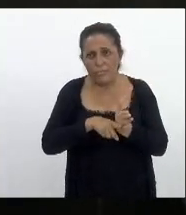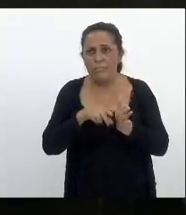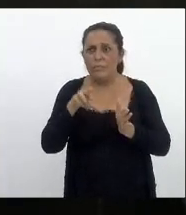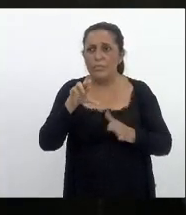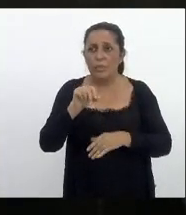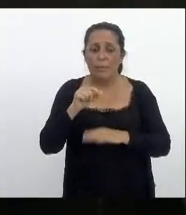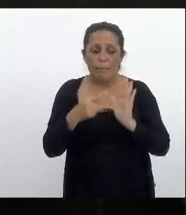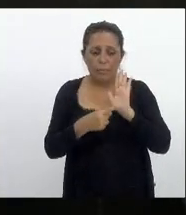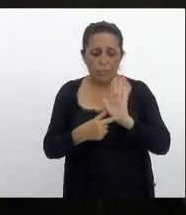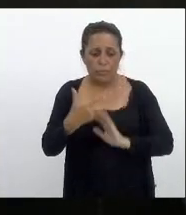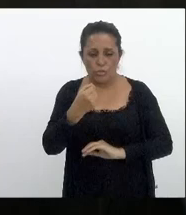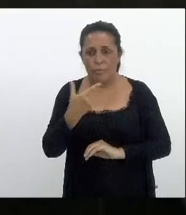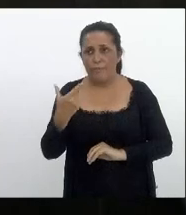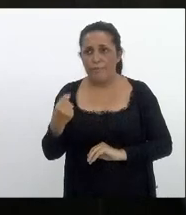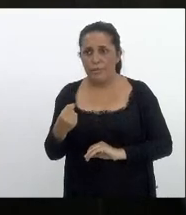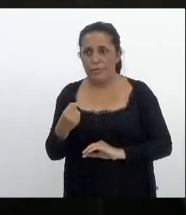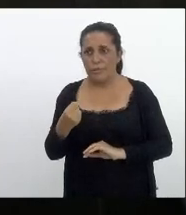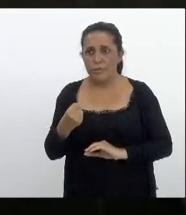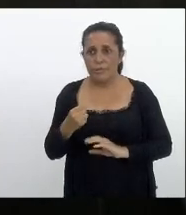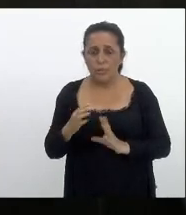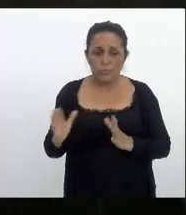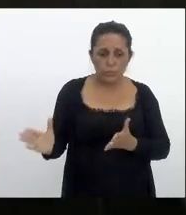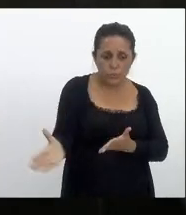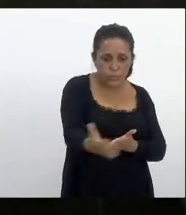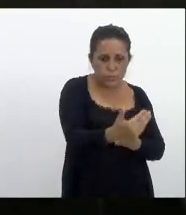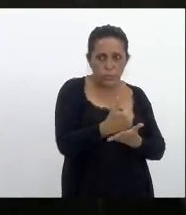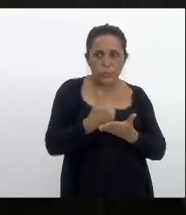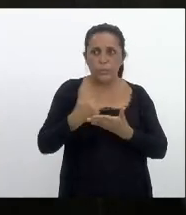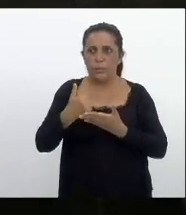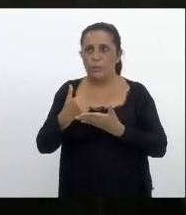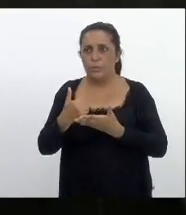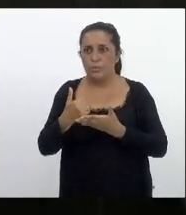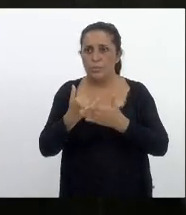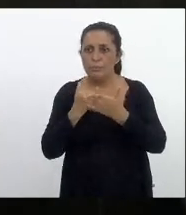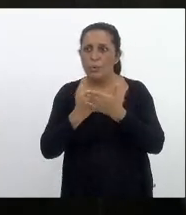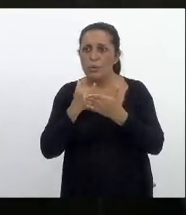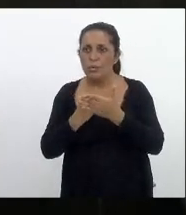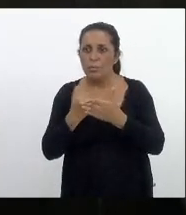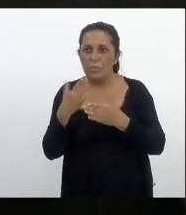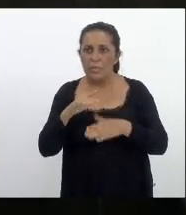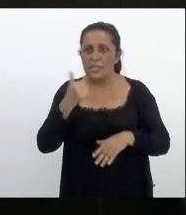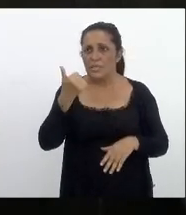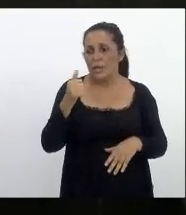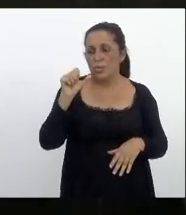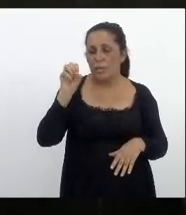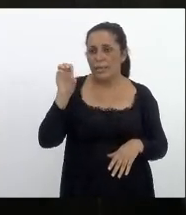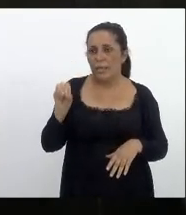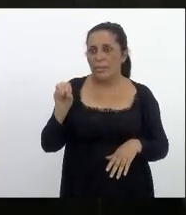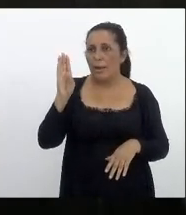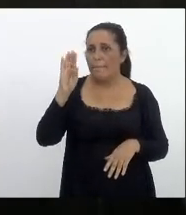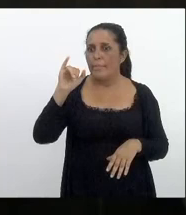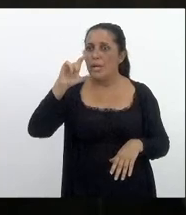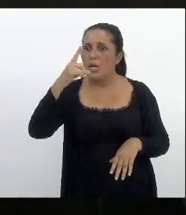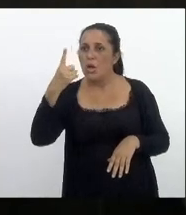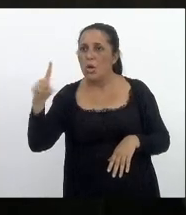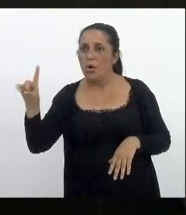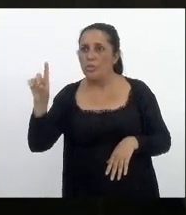2020 a União recolheu de tributos no Rio de Janeiro algo em torno de 180 bilhões de reais